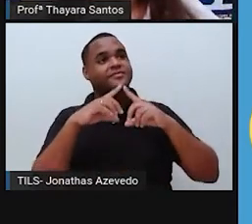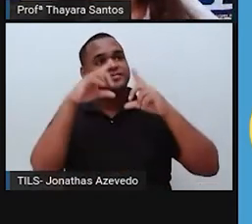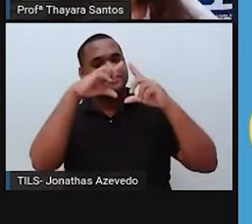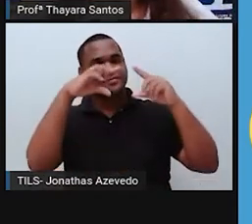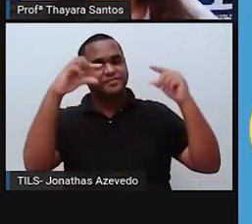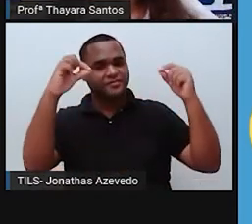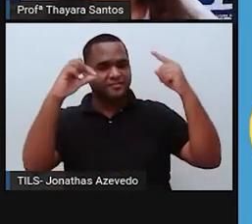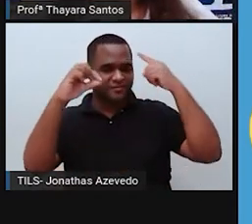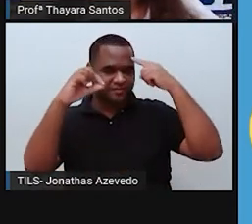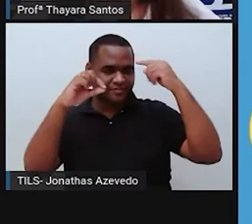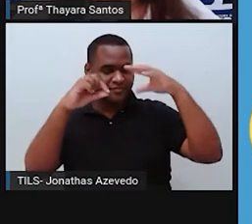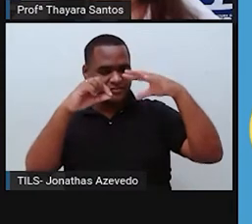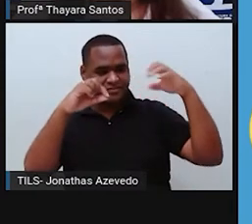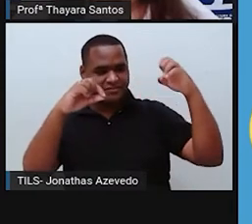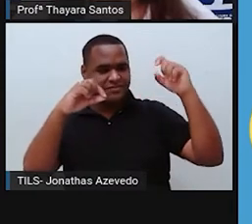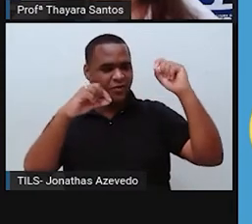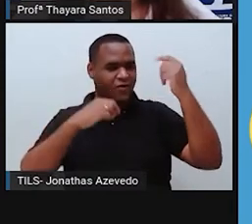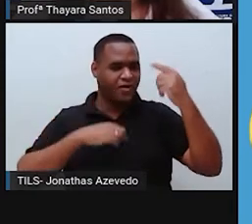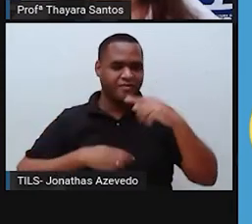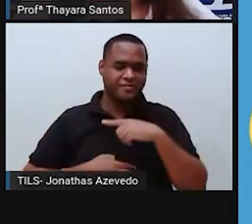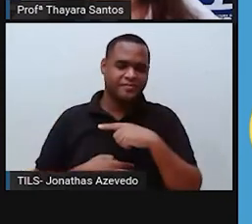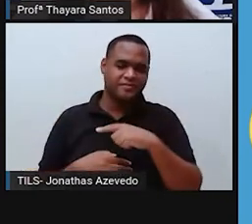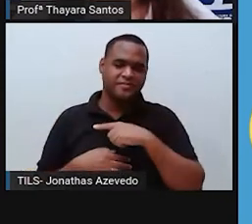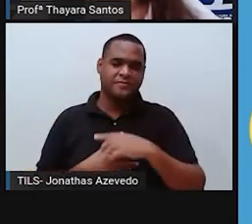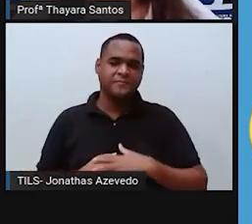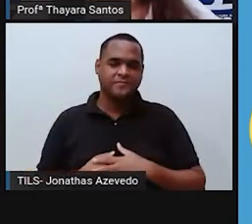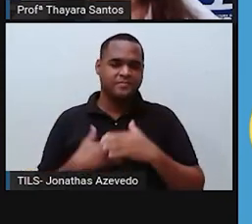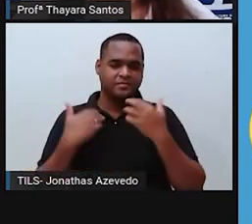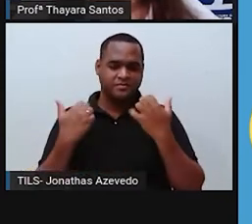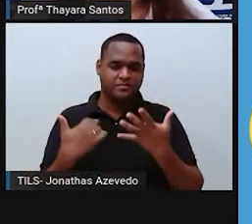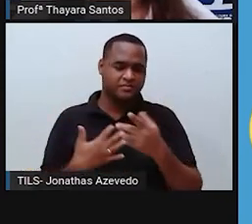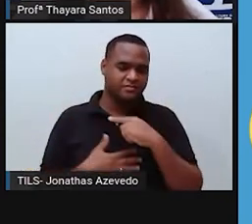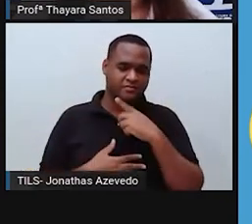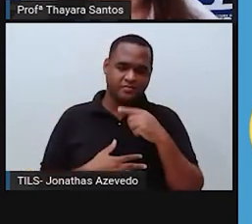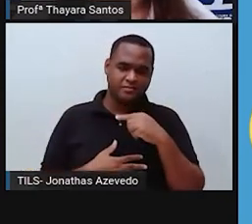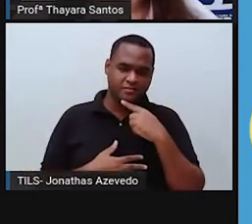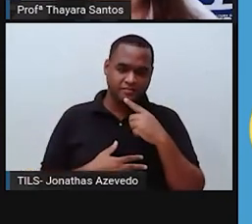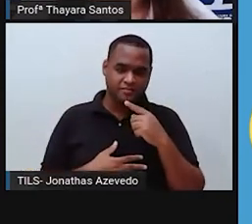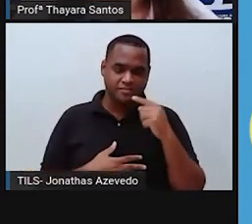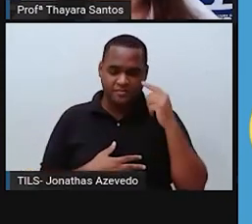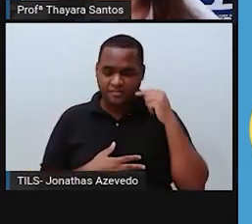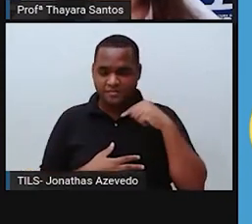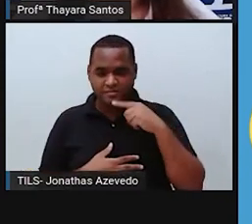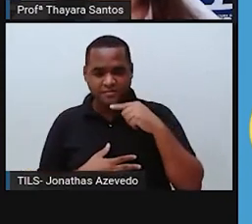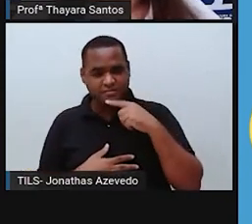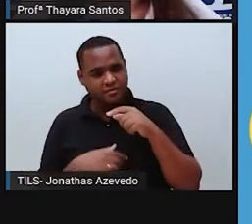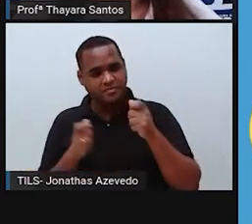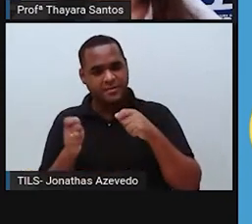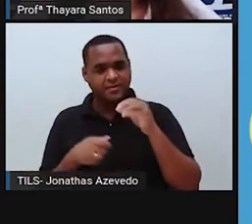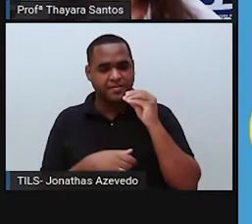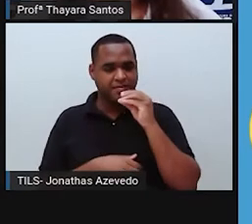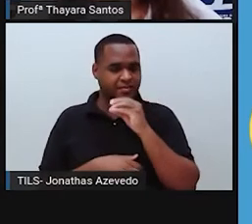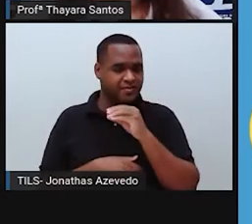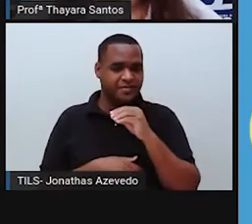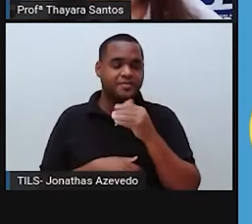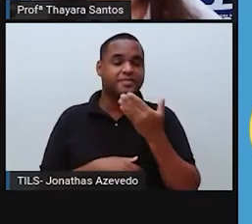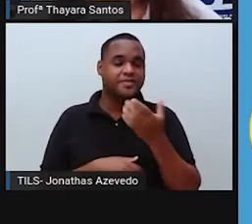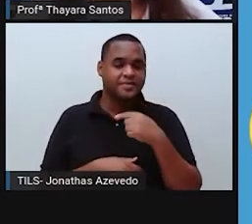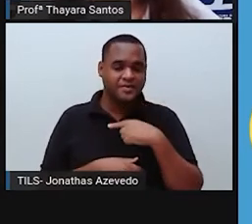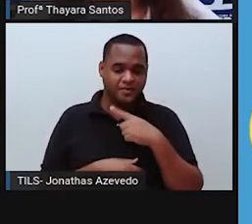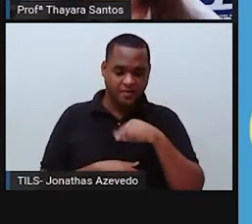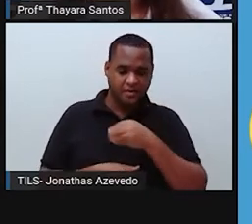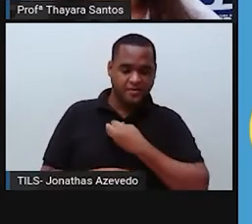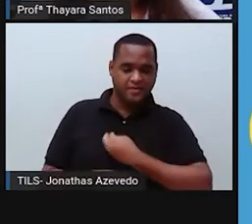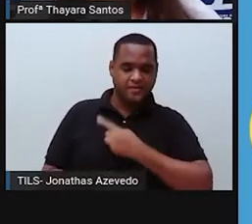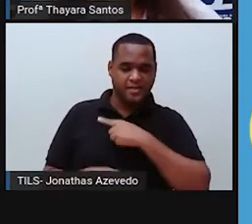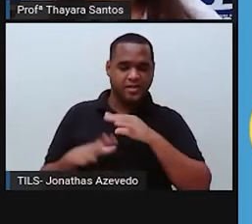refletindo a luz do óleo. Então, se isso não fosse possível, se a atmosfera não conseguisse reter parte desse calor, a gente não ia conseguir sobreviver à noite.